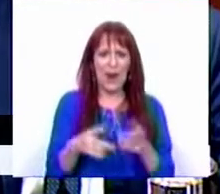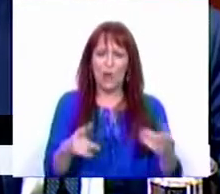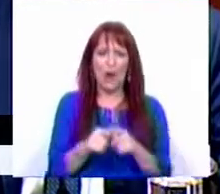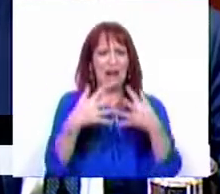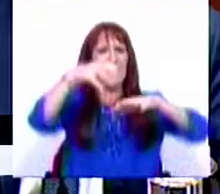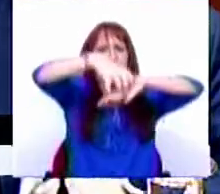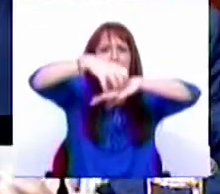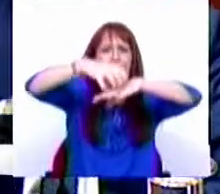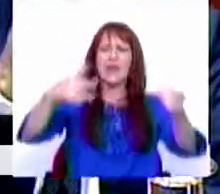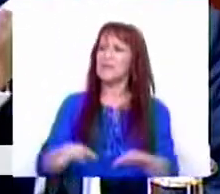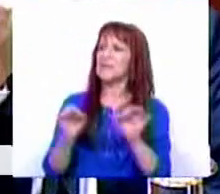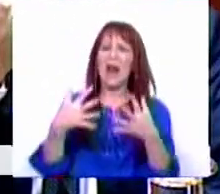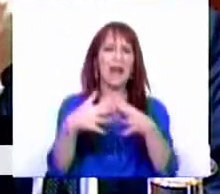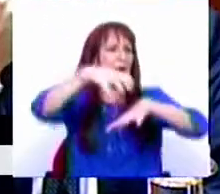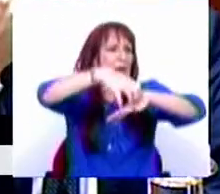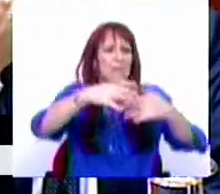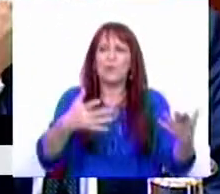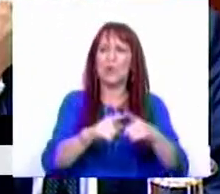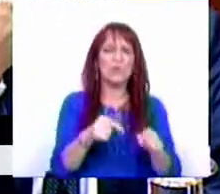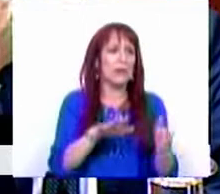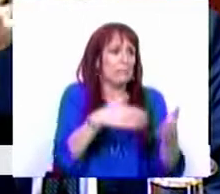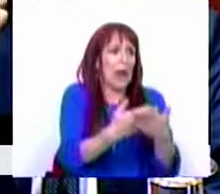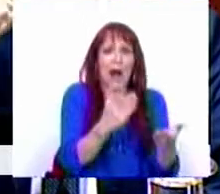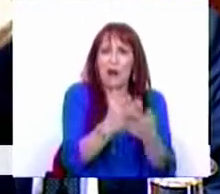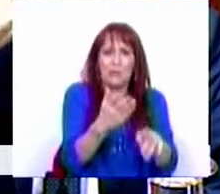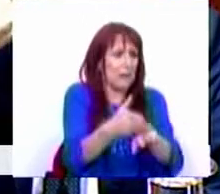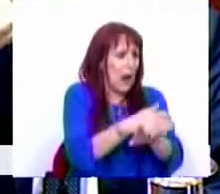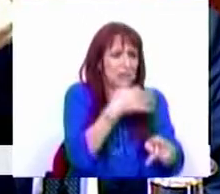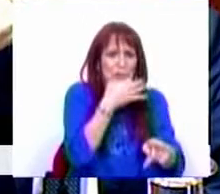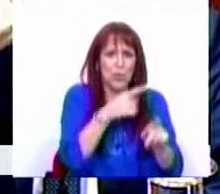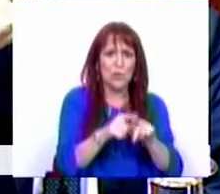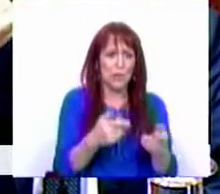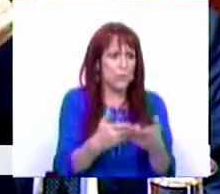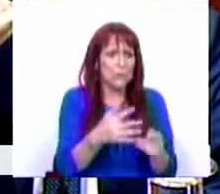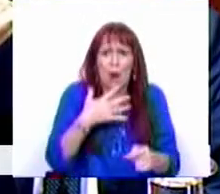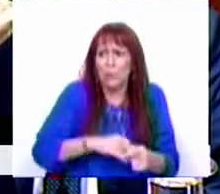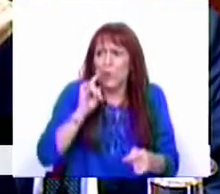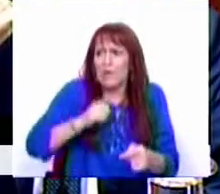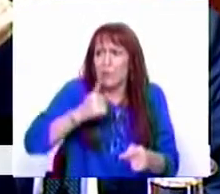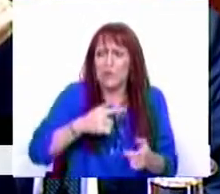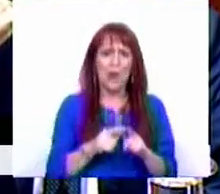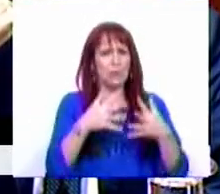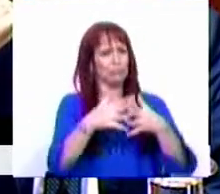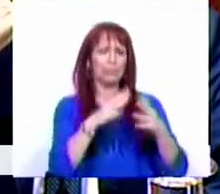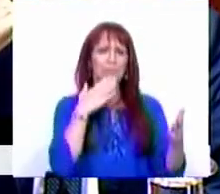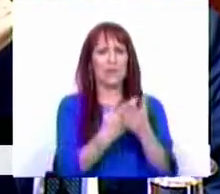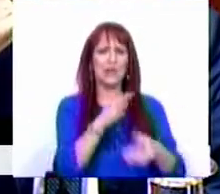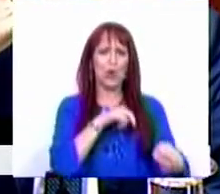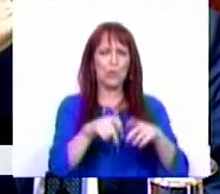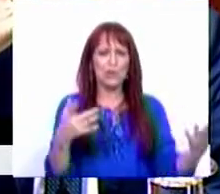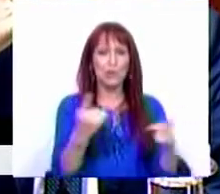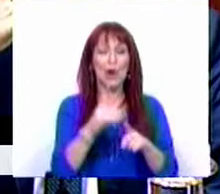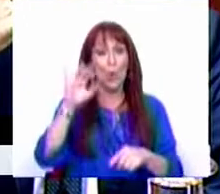infraestruturas, como se as infraestruturas, seja o apetechamento que nós falámos, não fossem absolutamente essenciais para serem estruturais, Sr. Deputado.